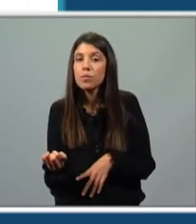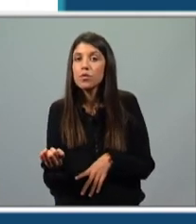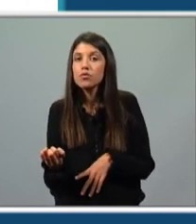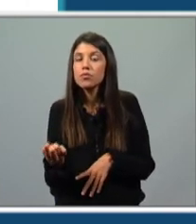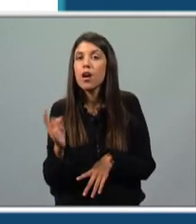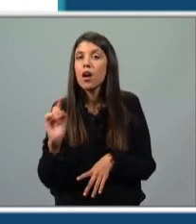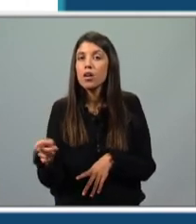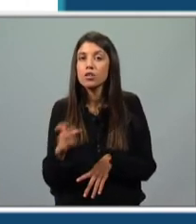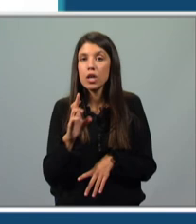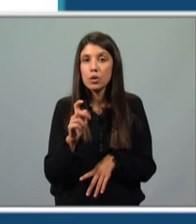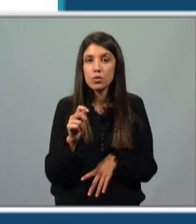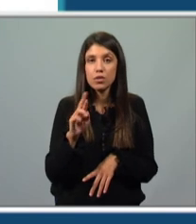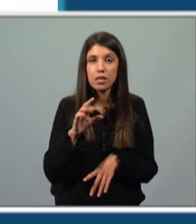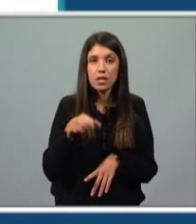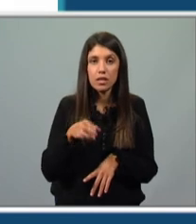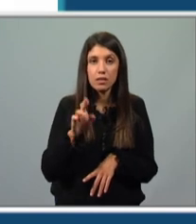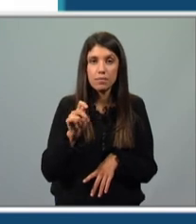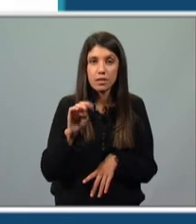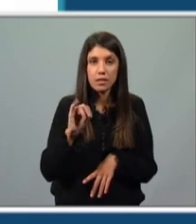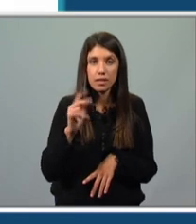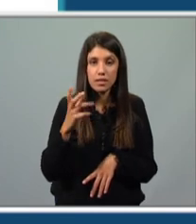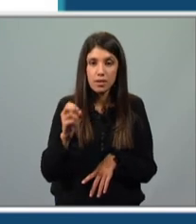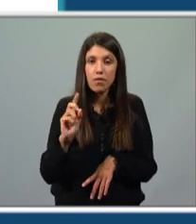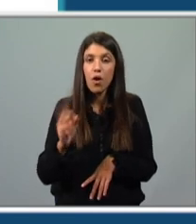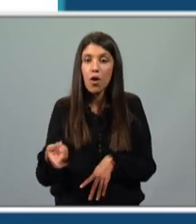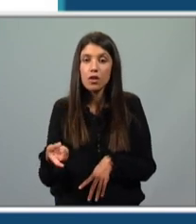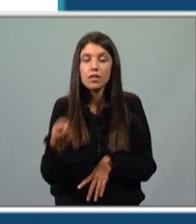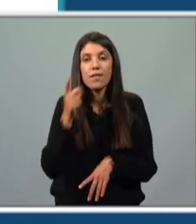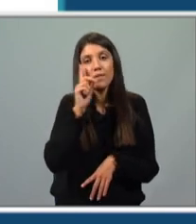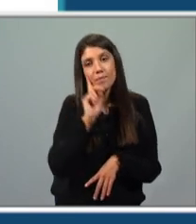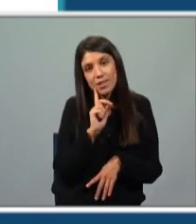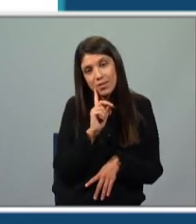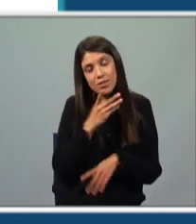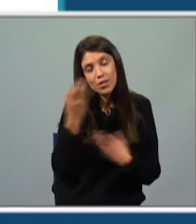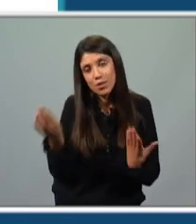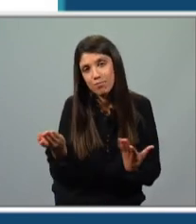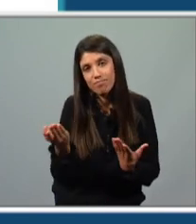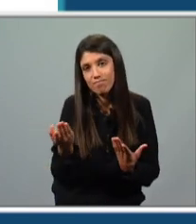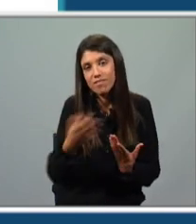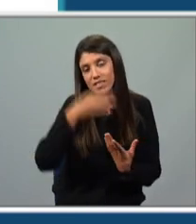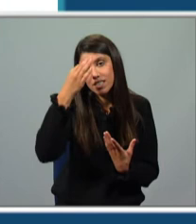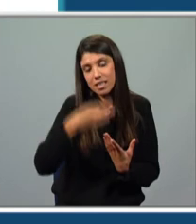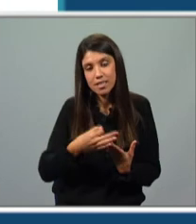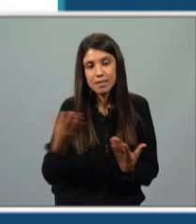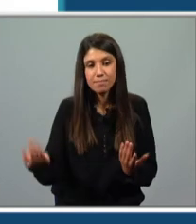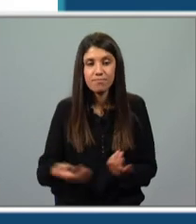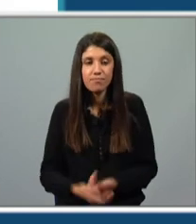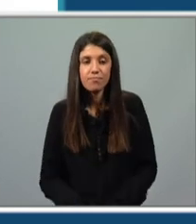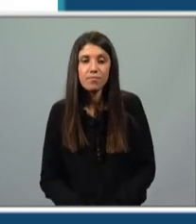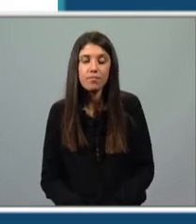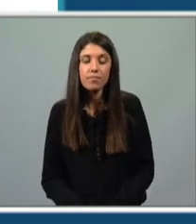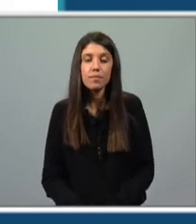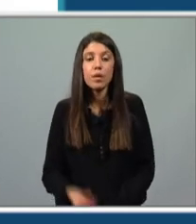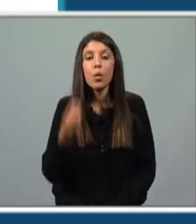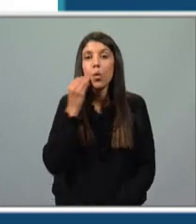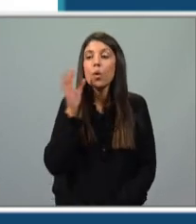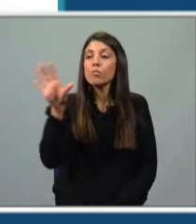expressivo. Já identificaste ali, os dois recursos expressivos são femininos, portanto, tens de saber muito bem como é que vais escolhê-los